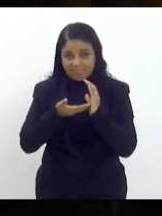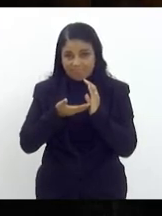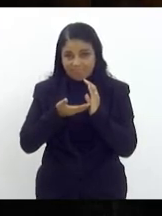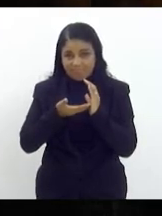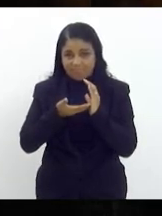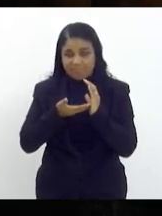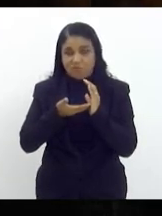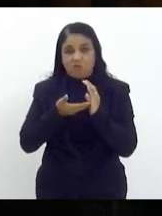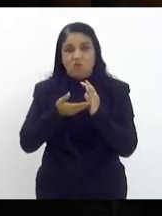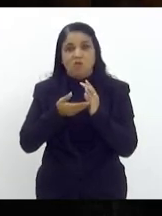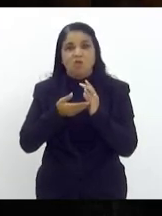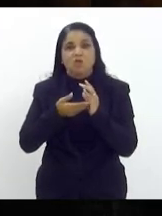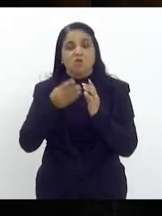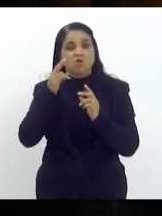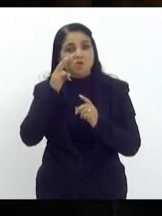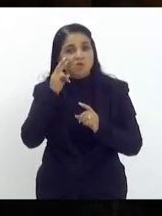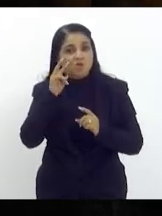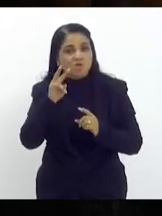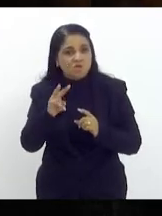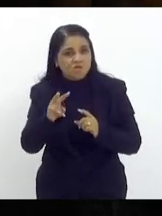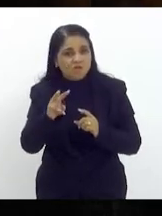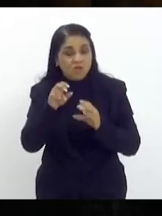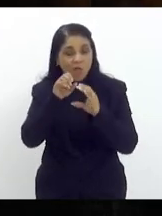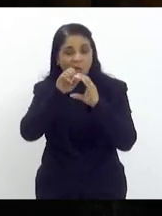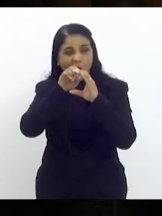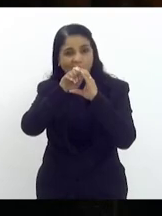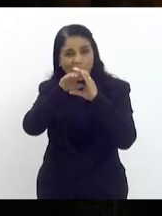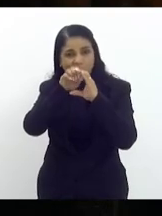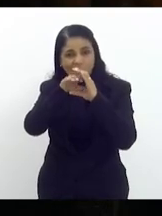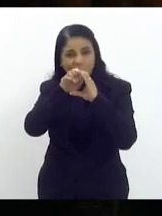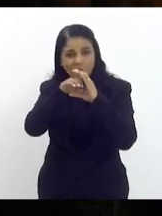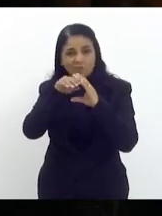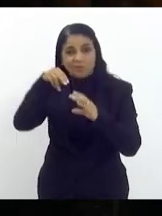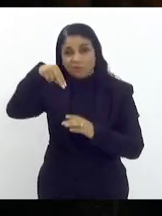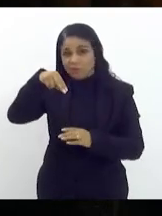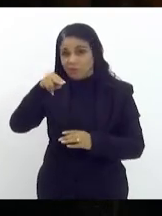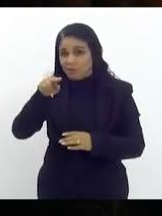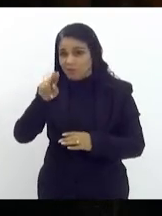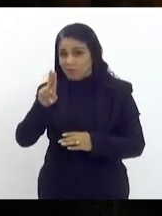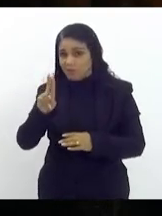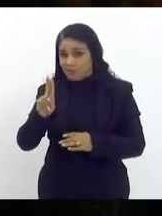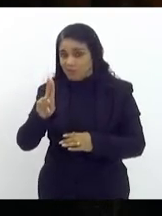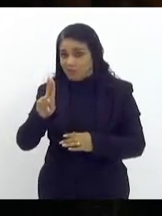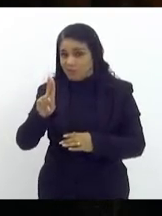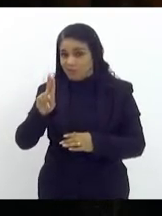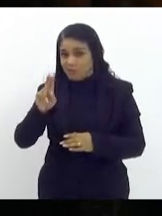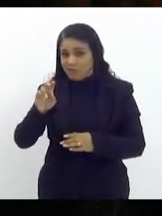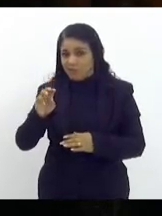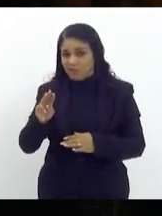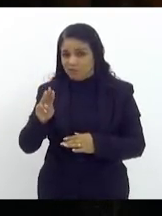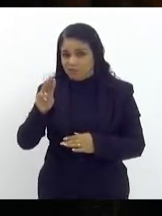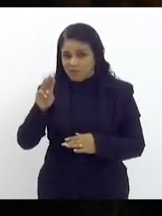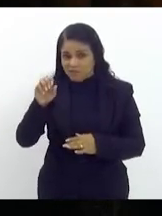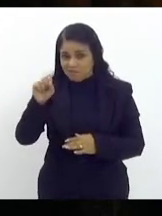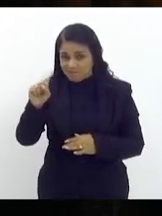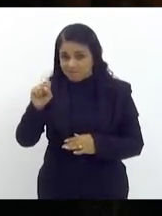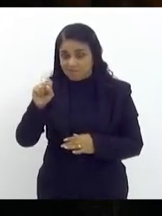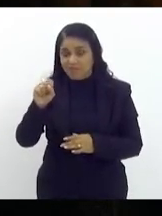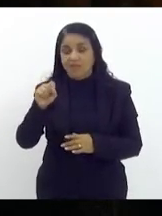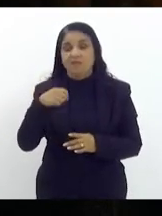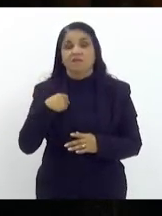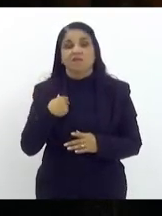globo news há 48 horas atrás ele dizendo que na primeira semana de julho